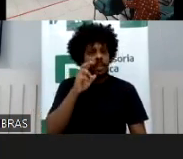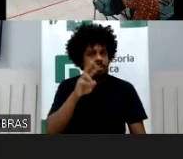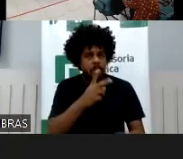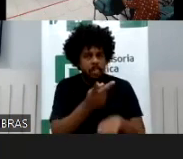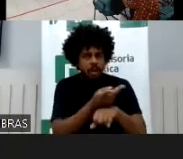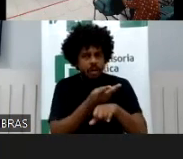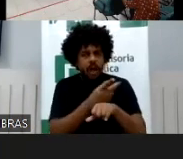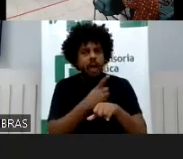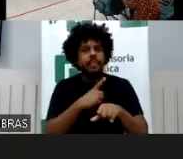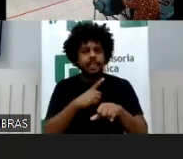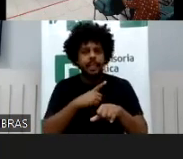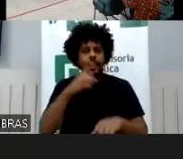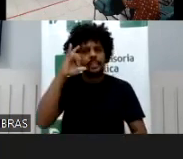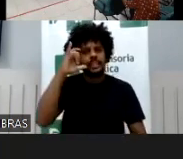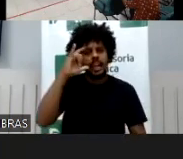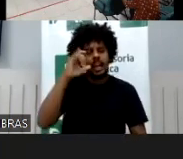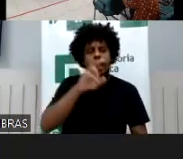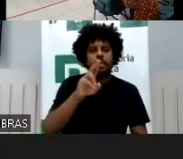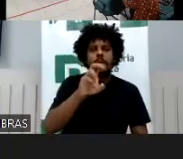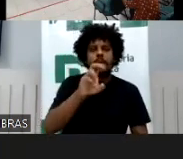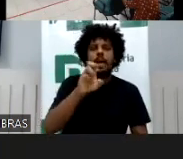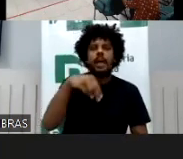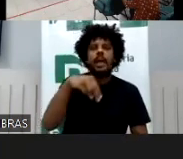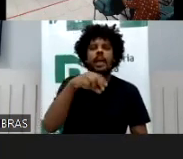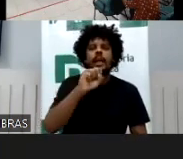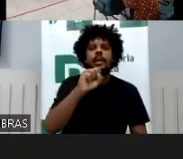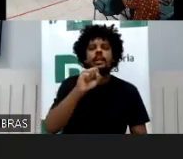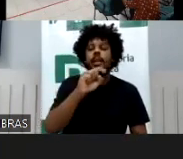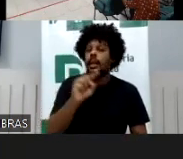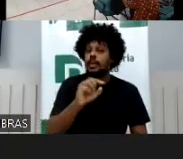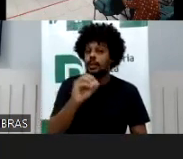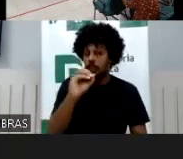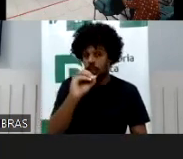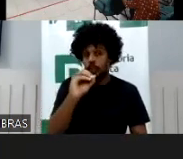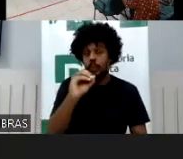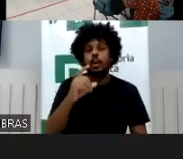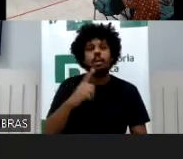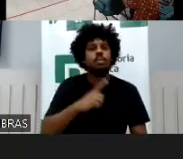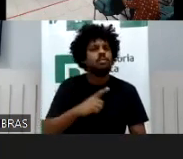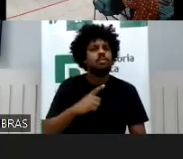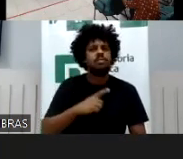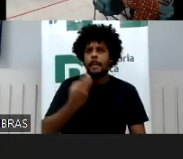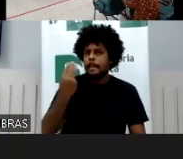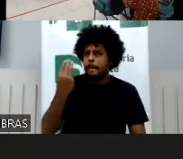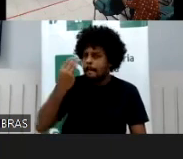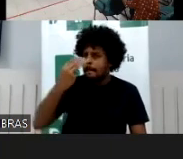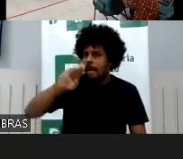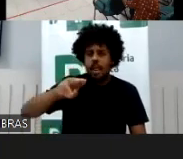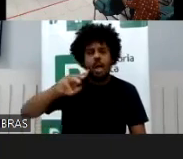até a última vez que eu olhei, acho que tinha 15 milhões de seguidores a criança, fazendo muita publicidade,